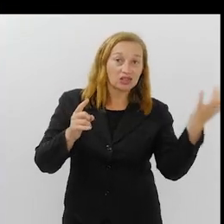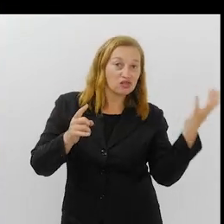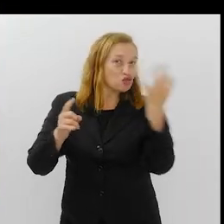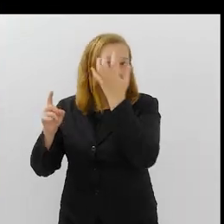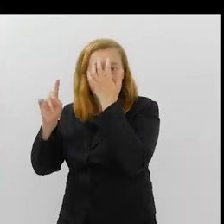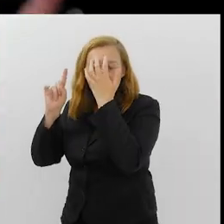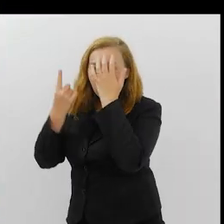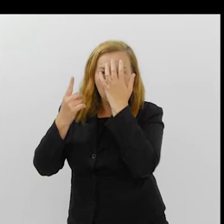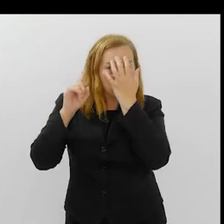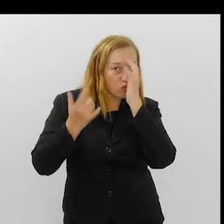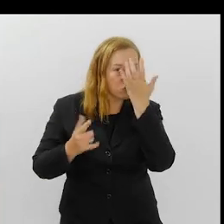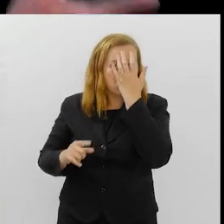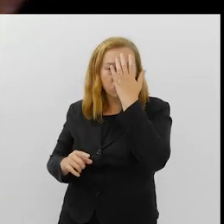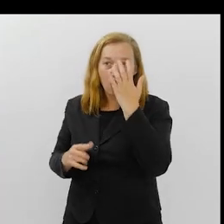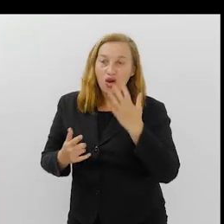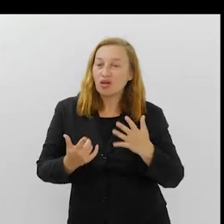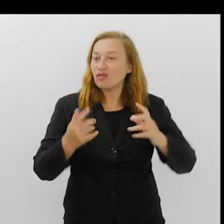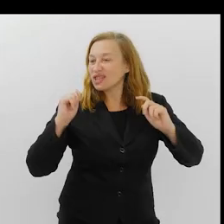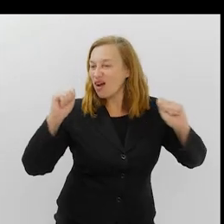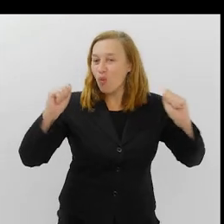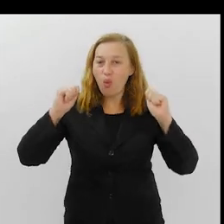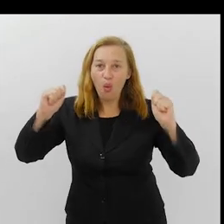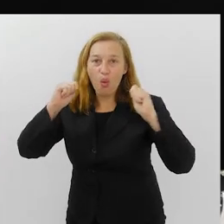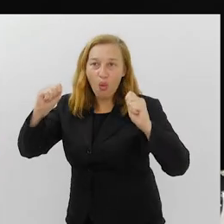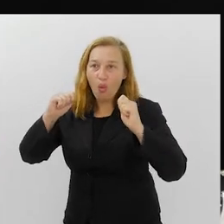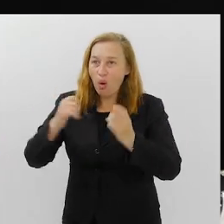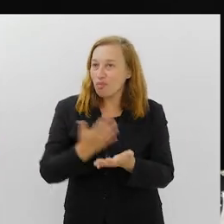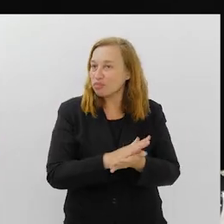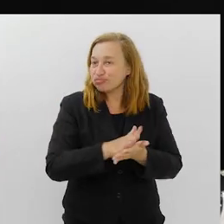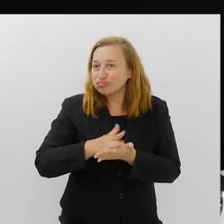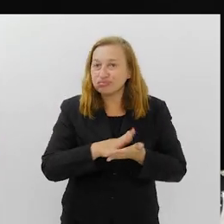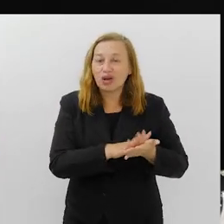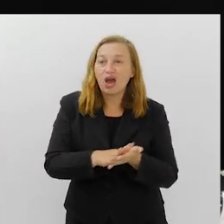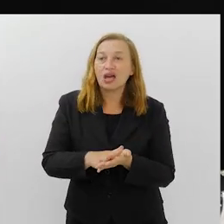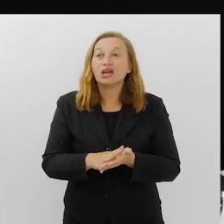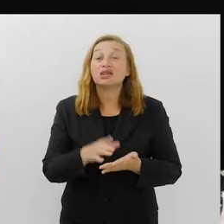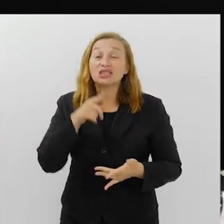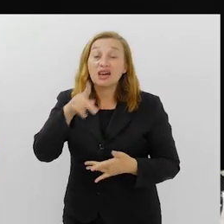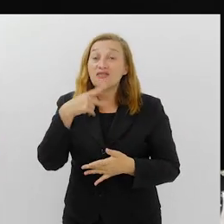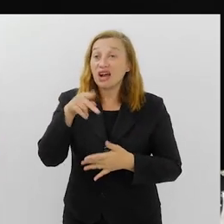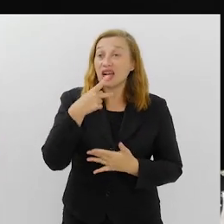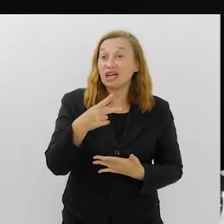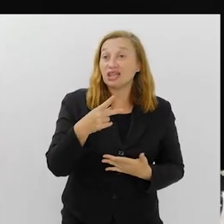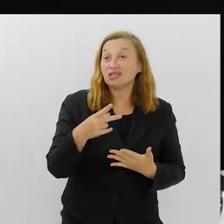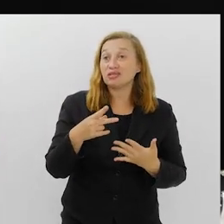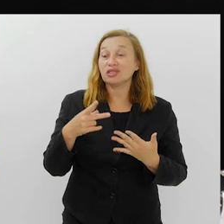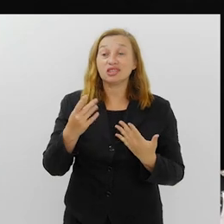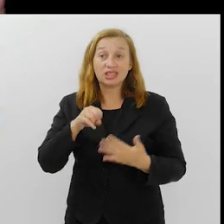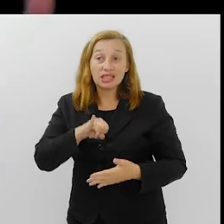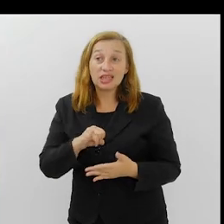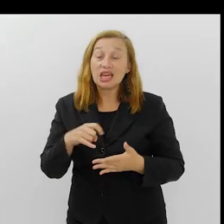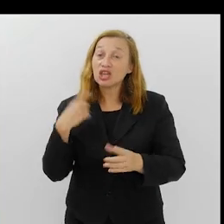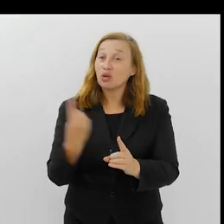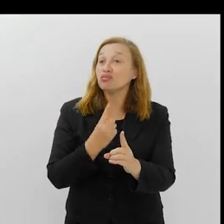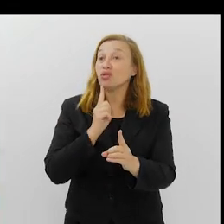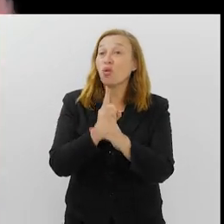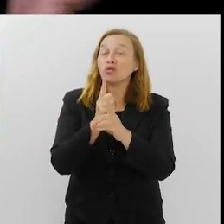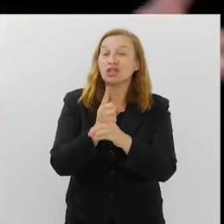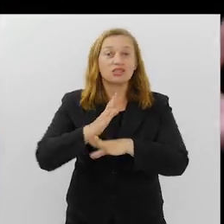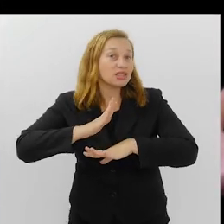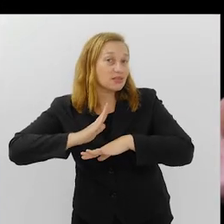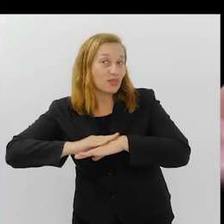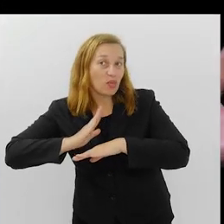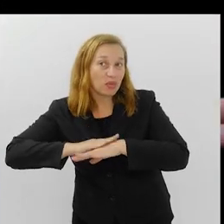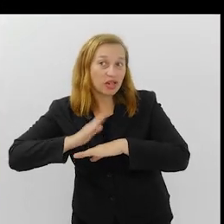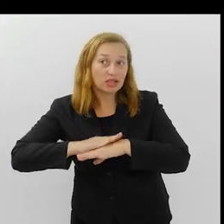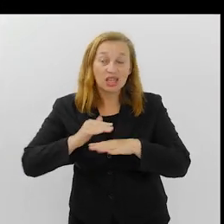para a rua, quando você torce por uma escola, quando você elege um samba, você está falando também de si, né? A gente está falando da gente mesmo. E estamos nos encontrando, a gente